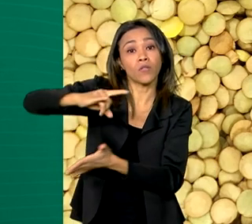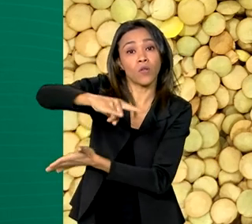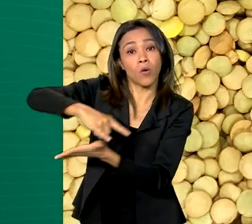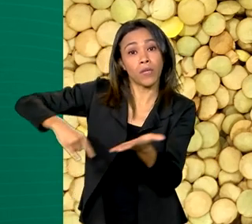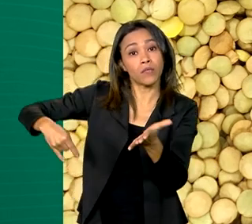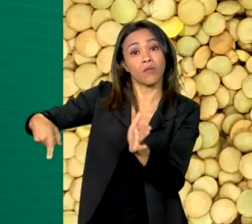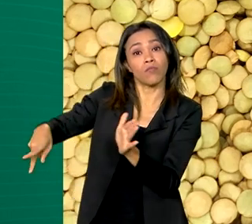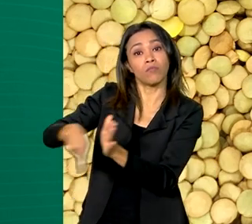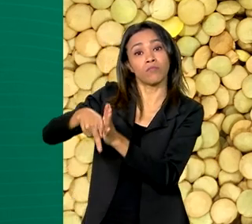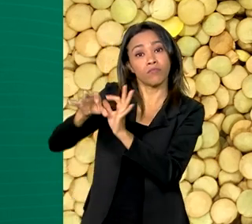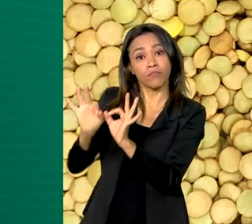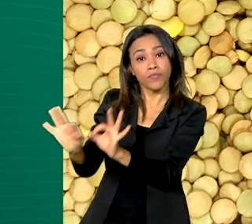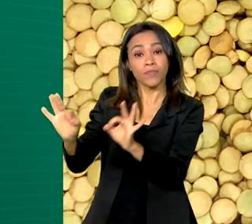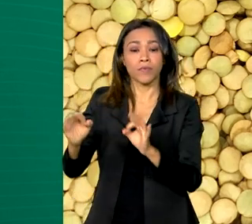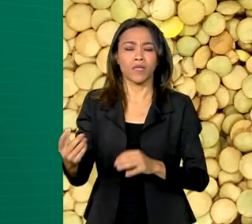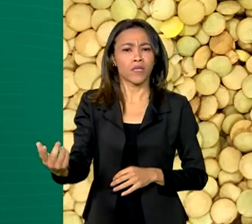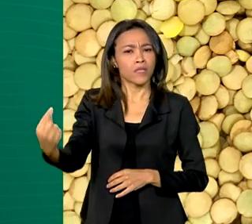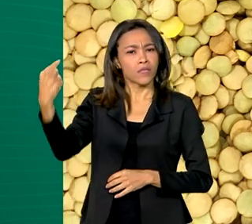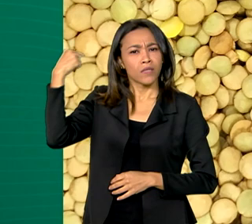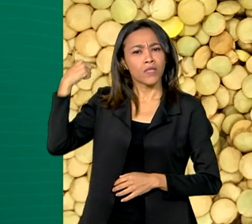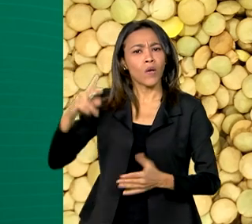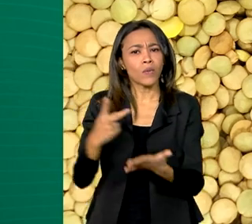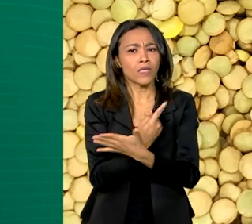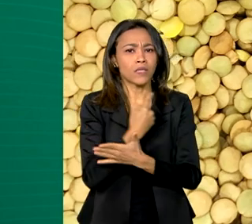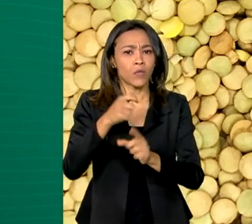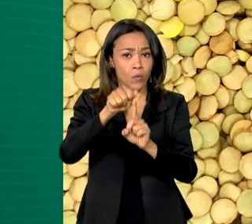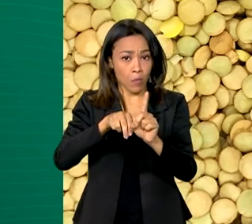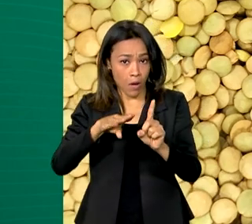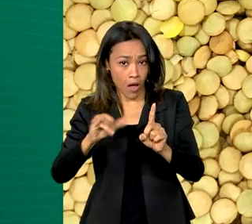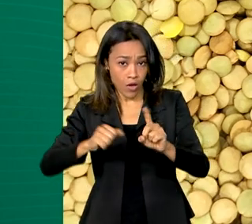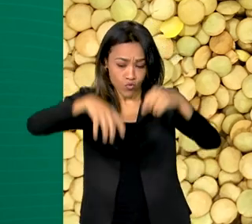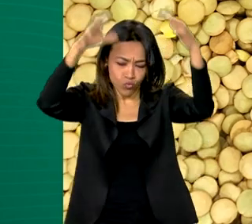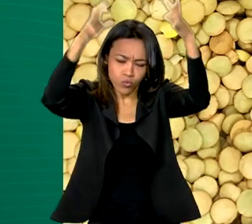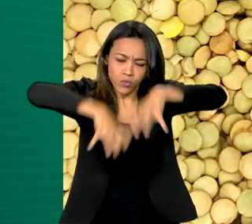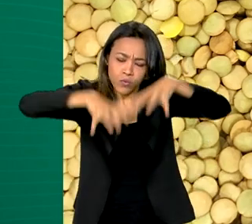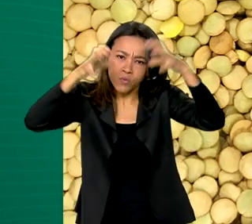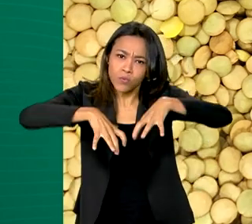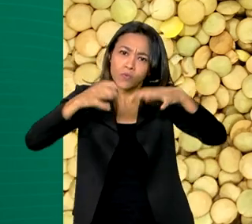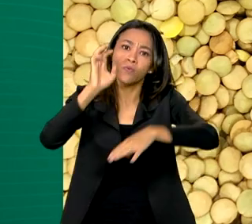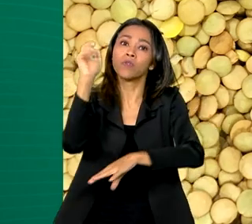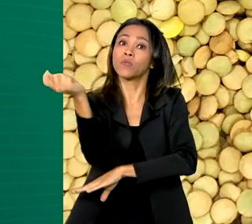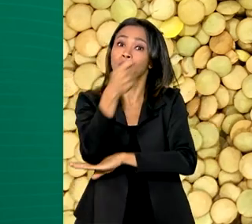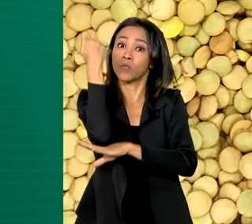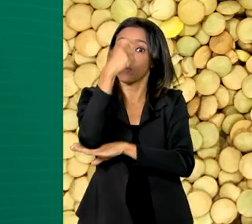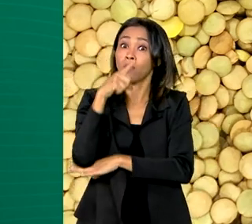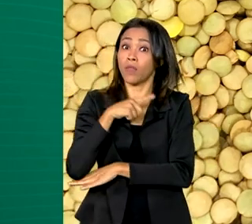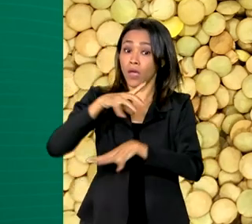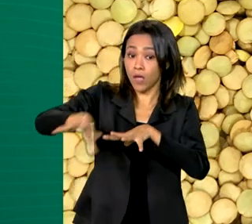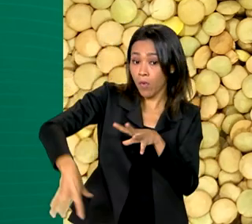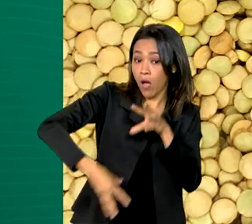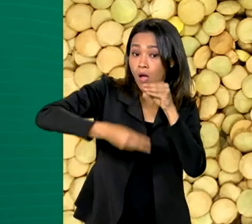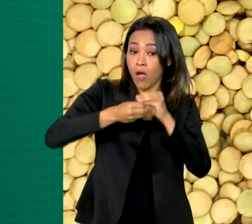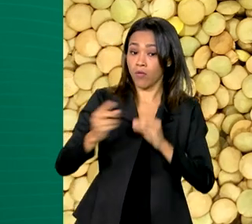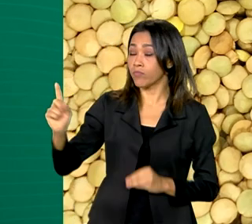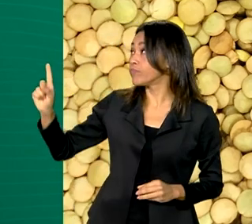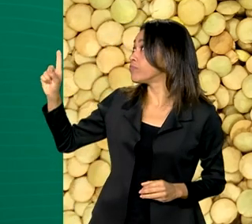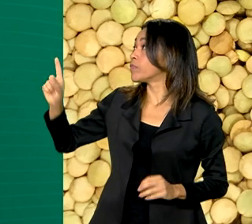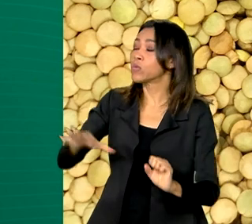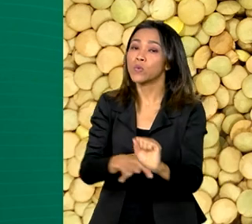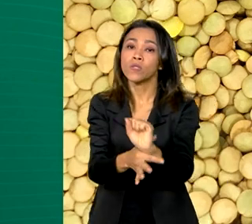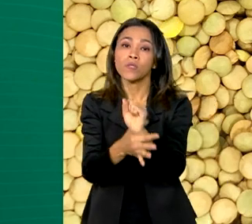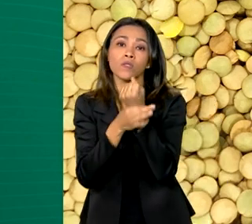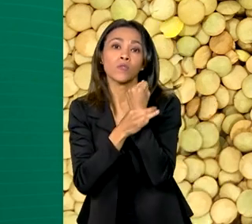enchentes no Rio Grande do Sul, em maio deste ano, o novo Plano Safra ainda traz um incremento para os recursos do seguro rural,